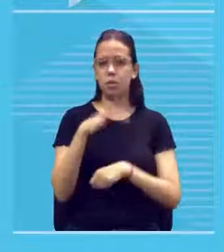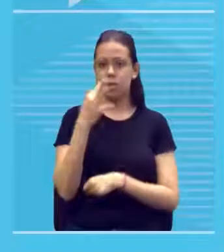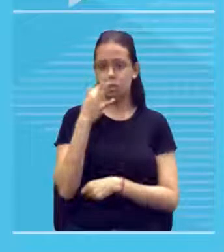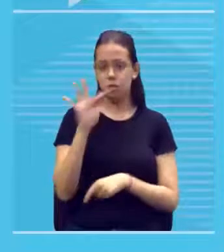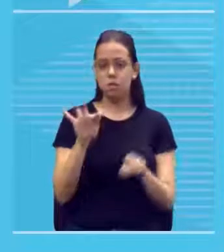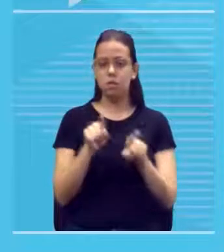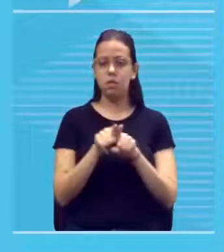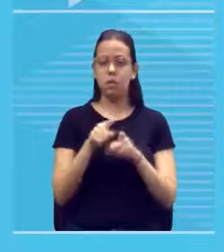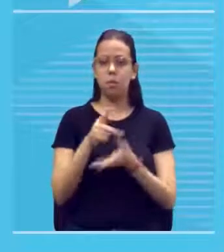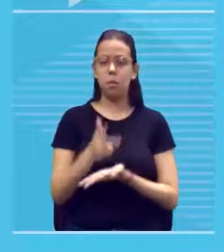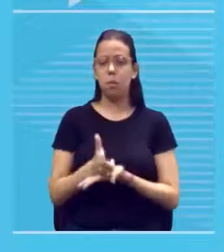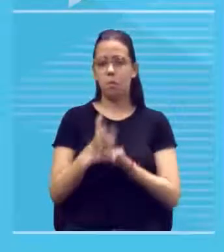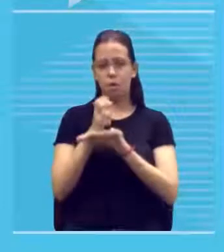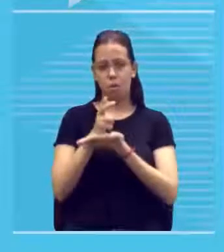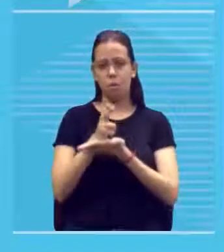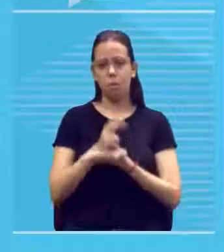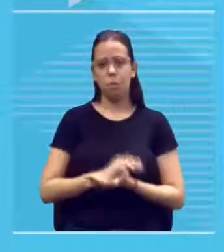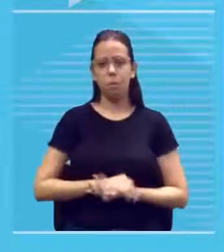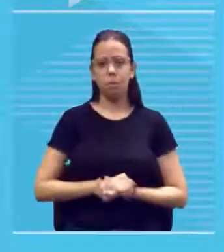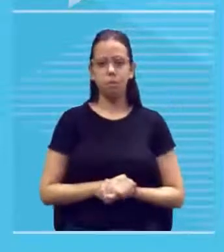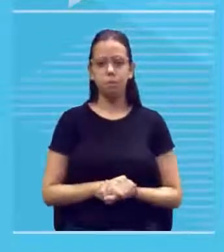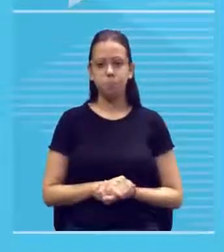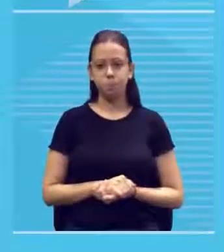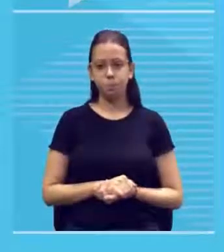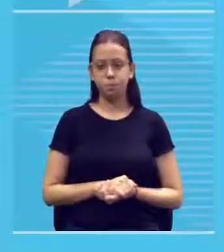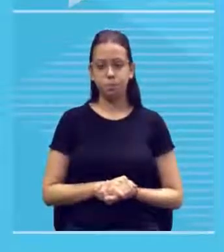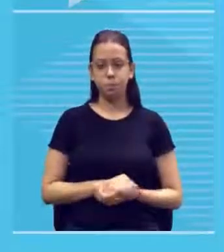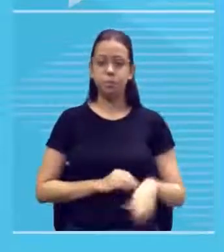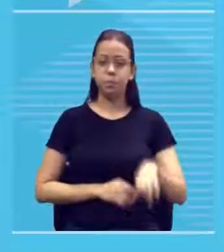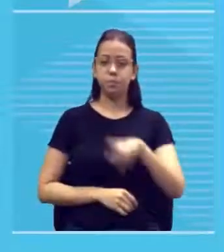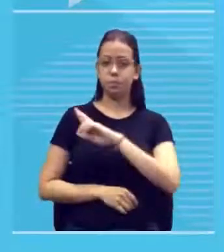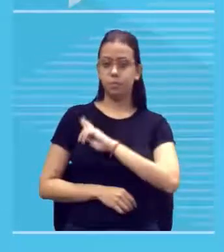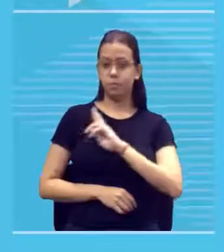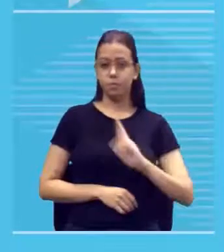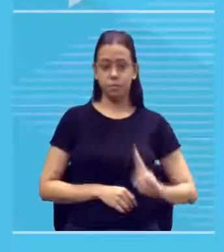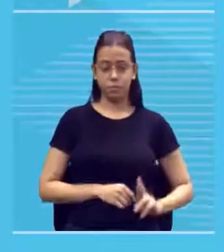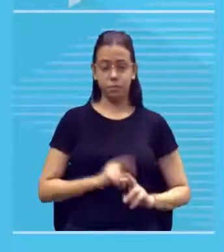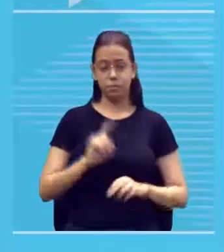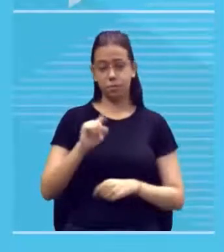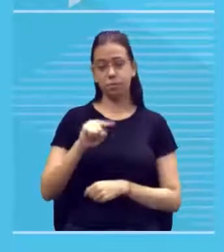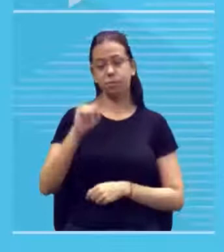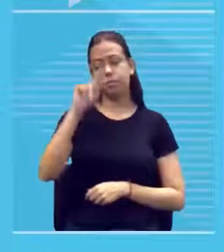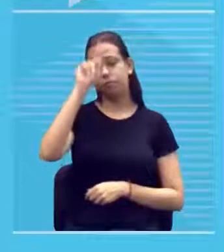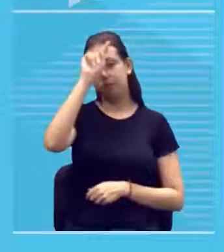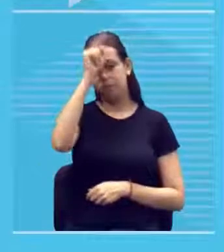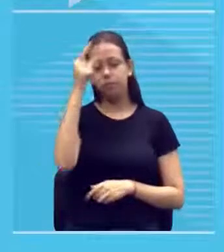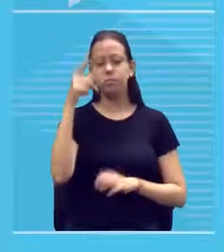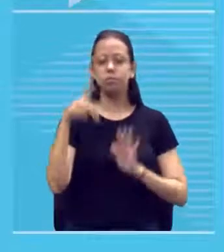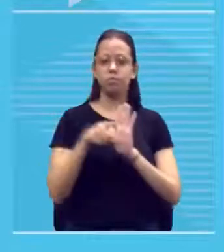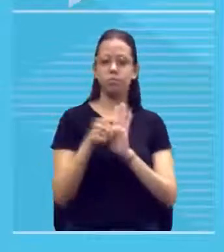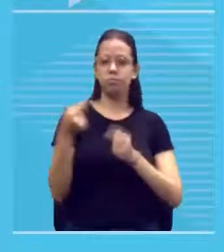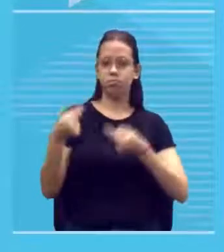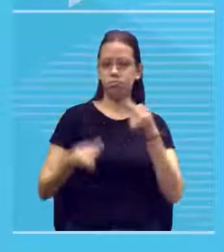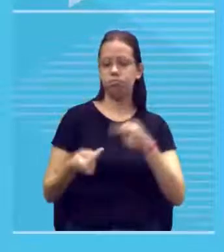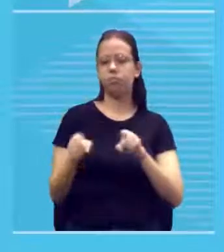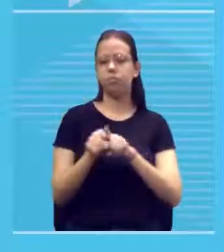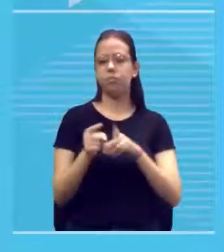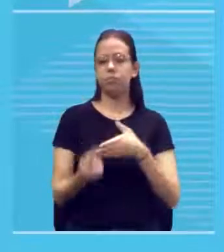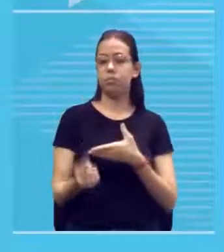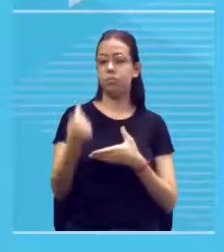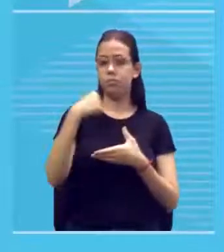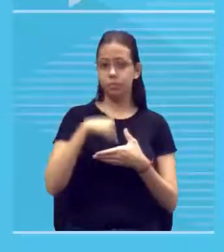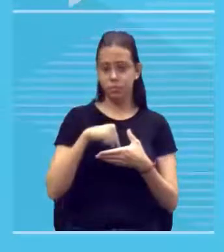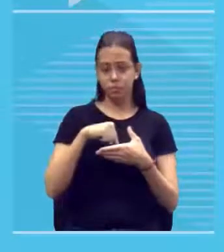arma não uma carabina a república a república é uma ideia política subjetiva